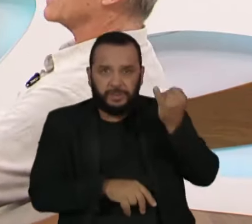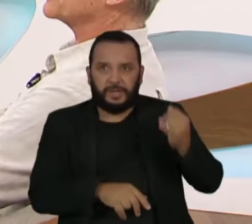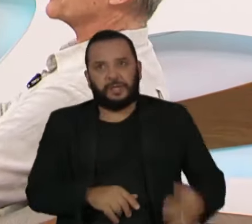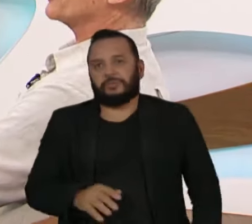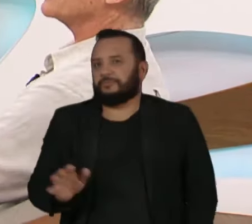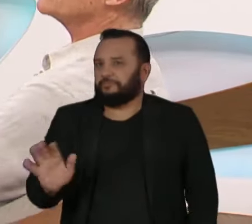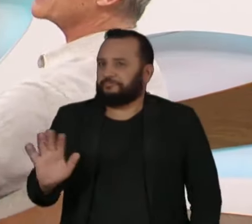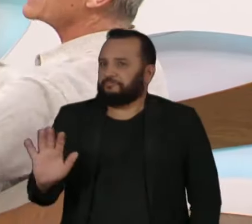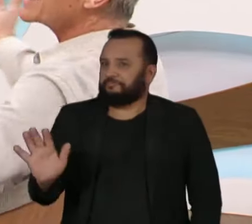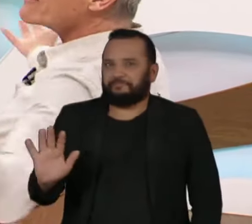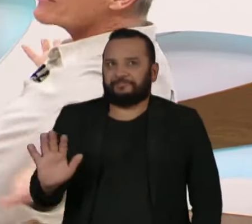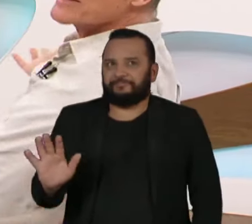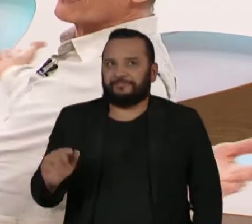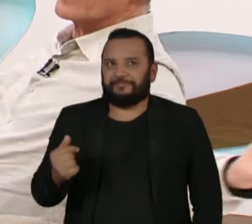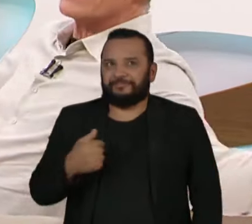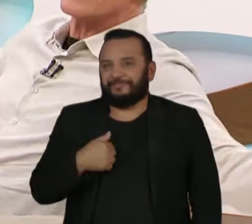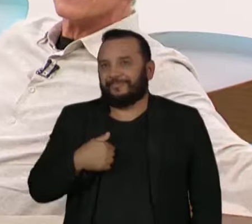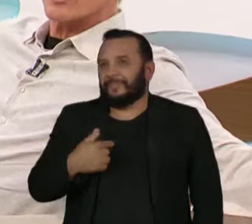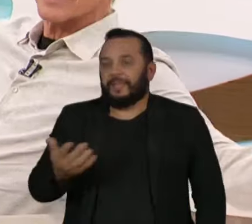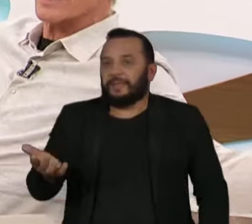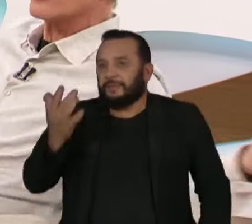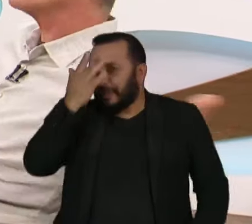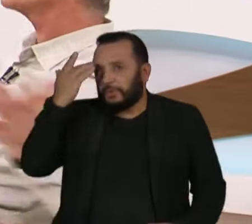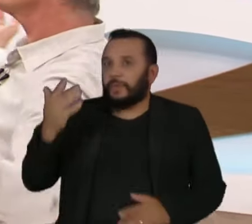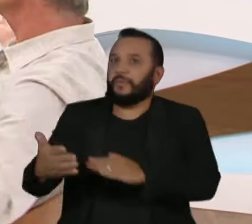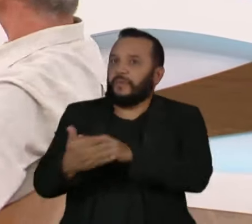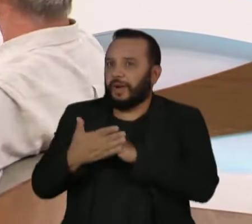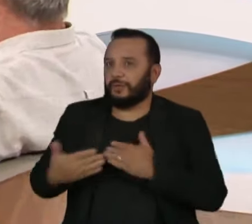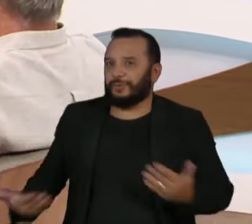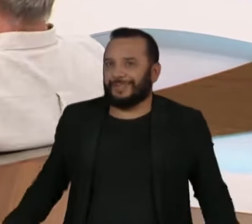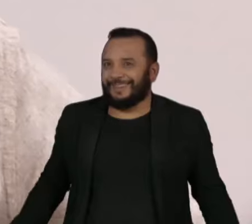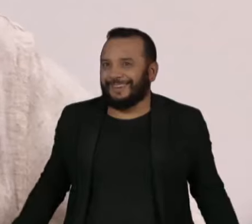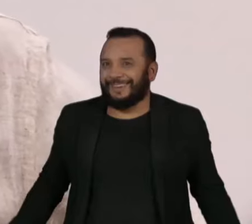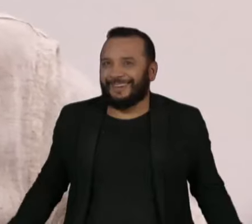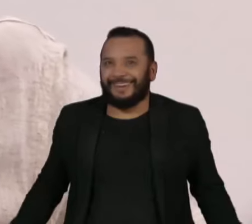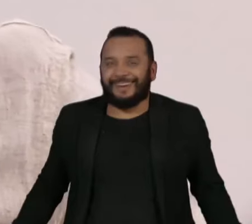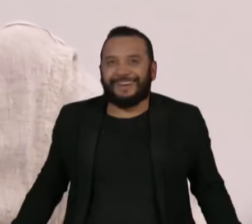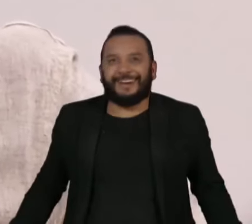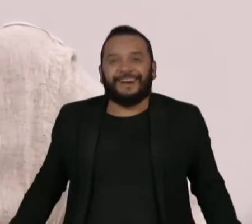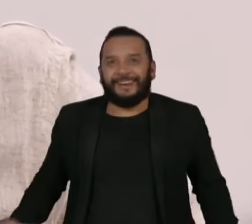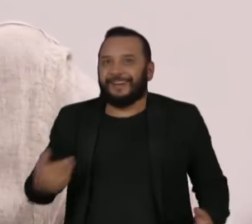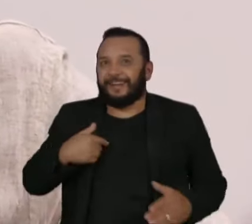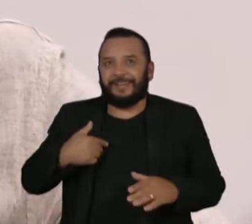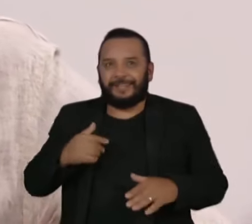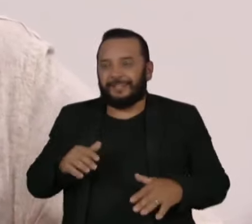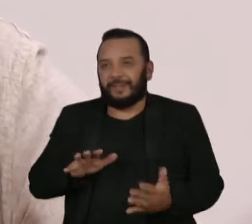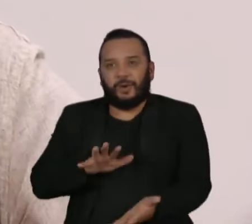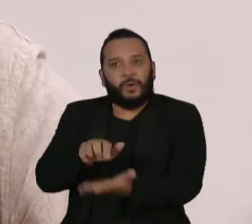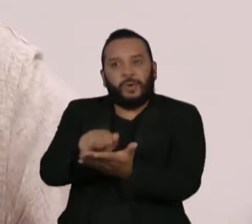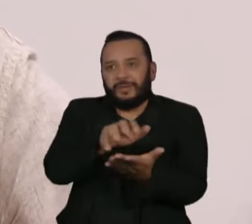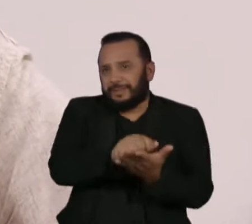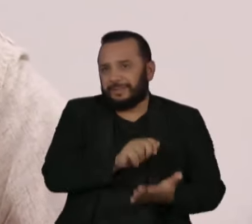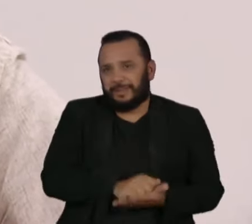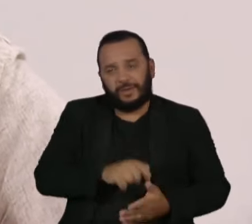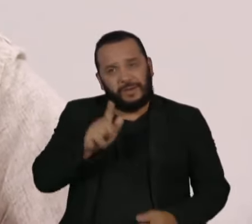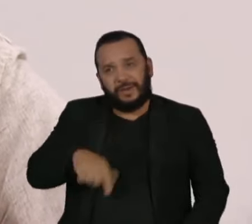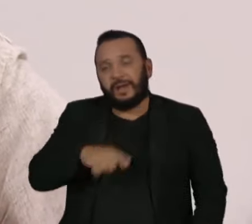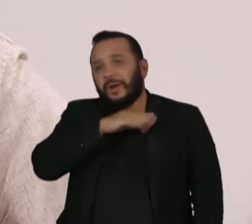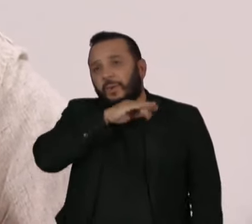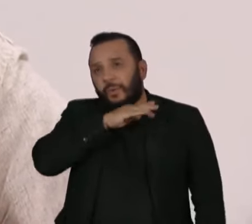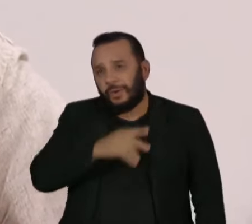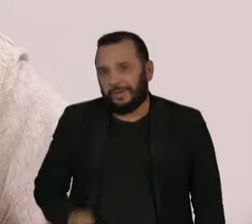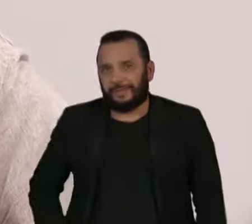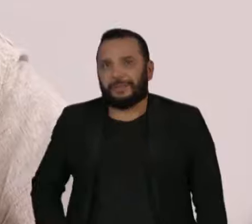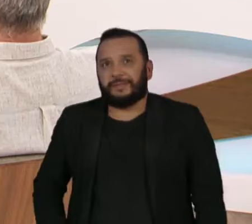Calma aí, a história não vem, ninguém vai me salvar dessa, moçada. Como é que é isso? O colonialismo é uma coisa terrível. Para tirar